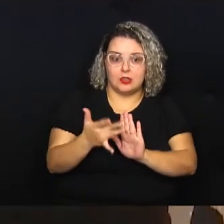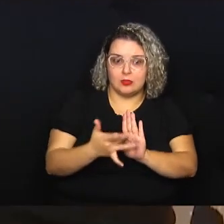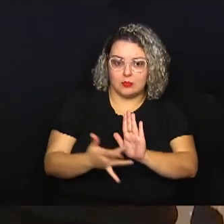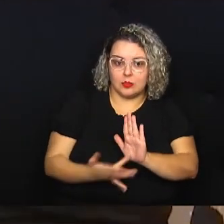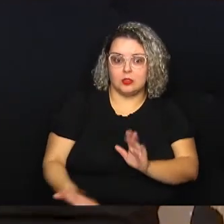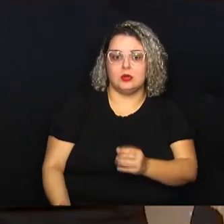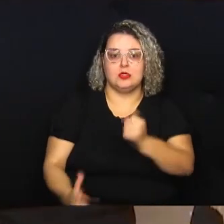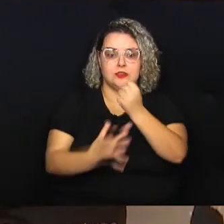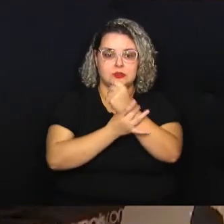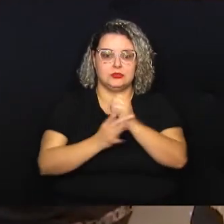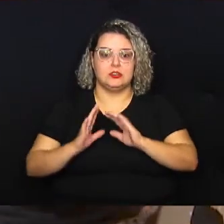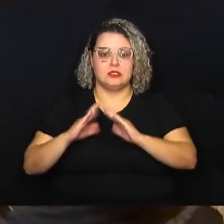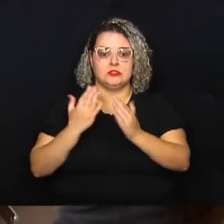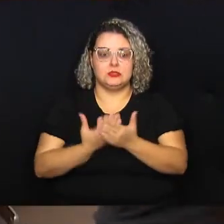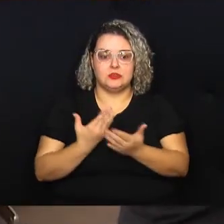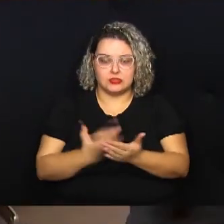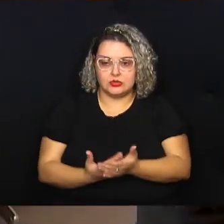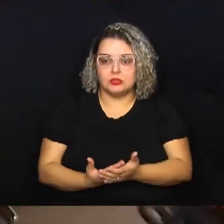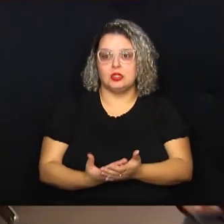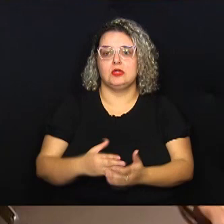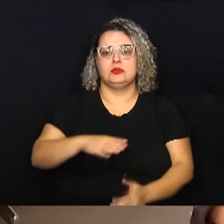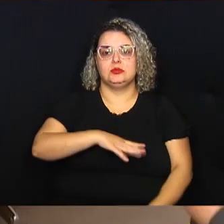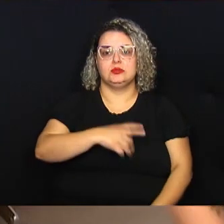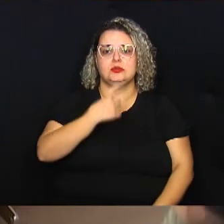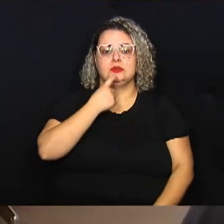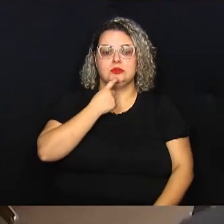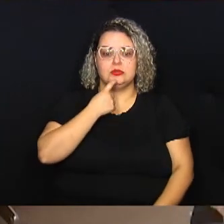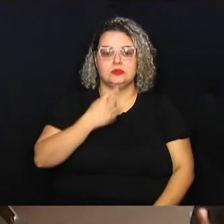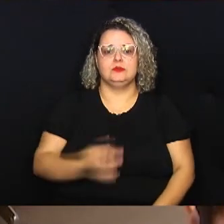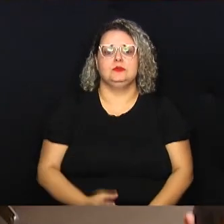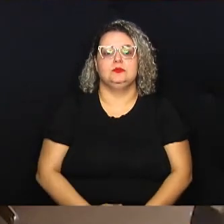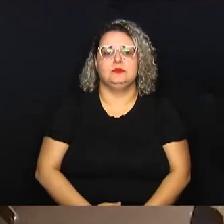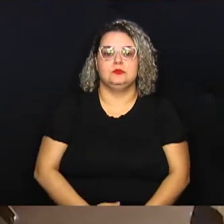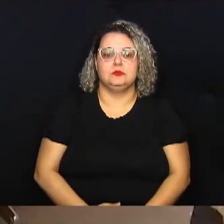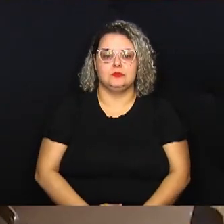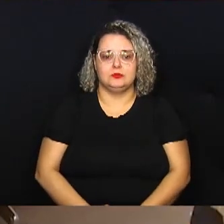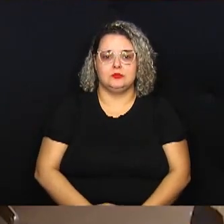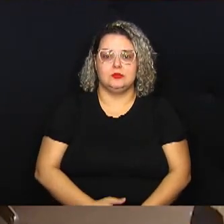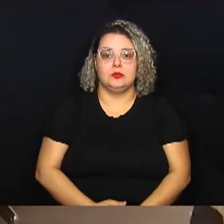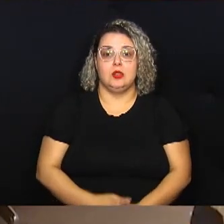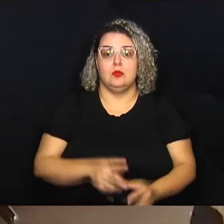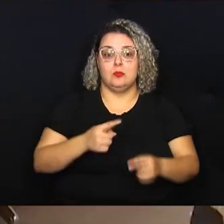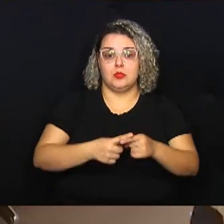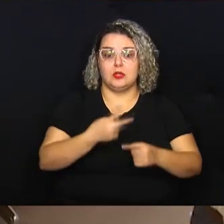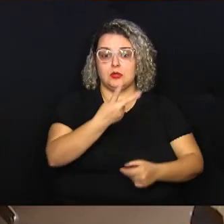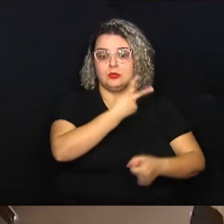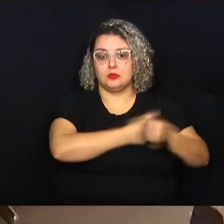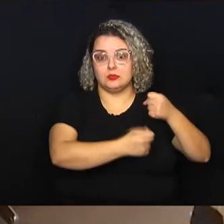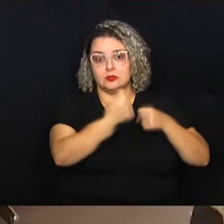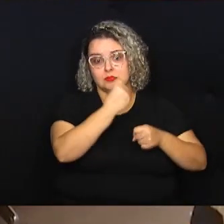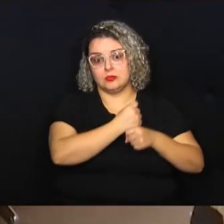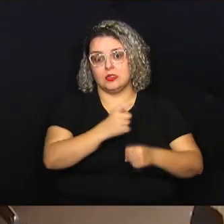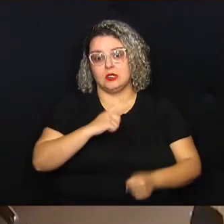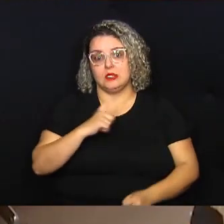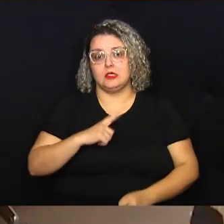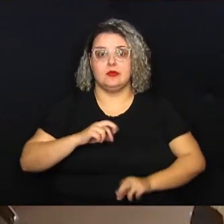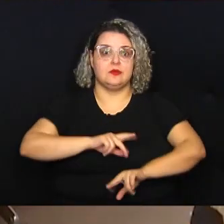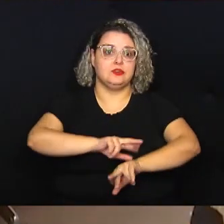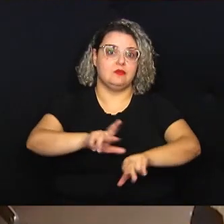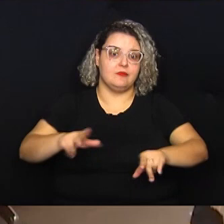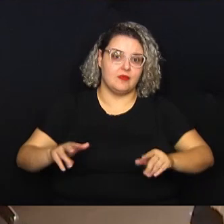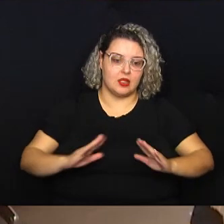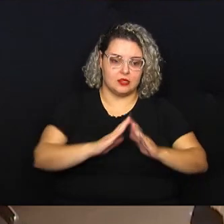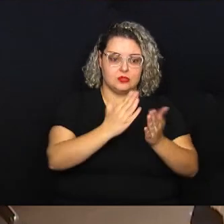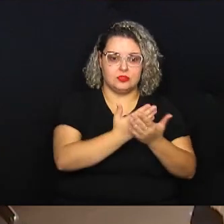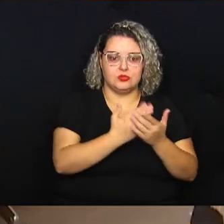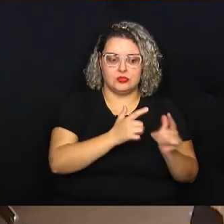escolas de Campinas, nas escolas municipais. Porque há dois anos atrás a gente teve um dos muitos atentados que já